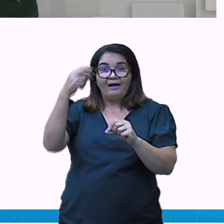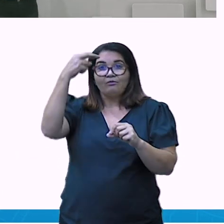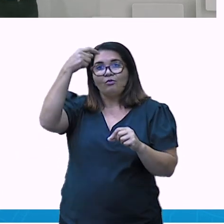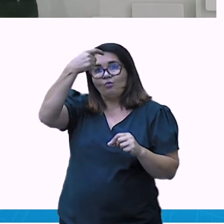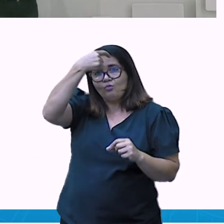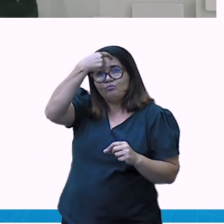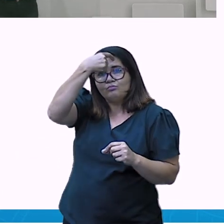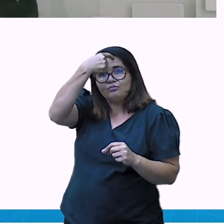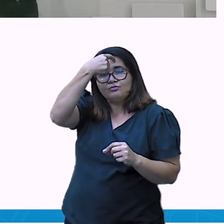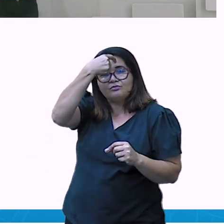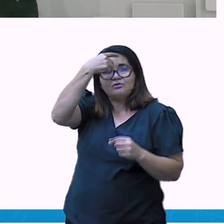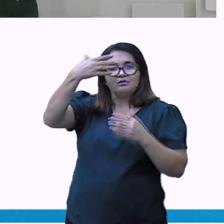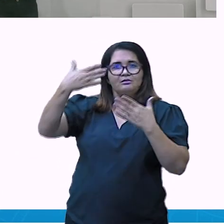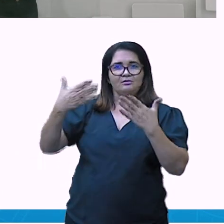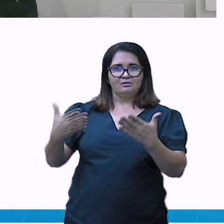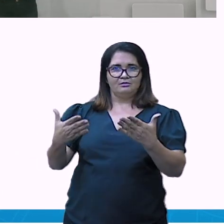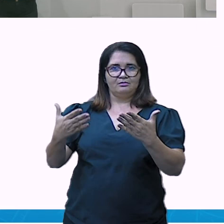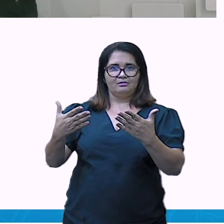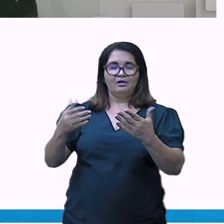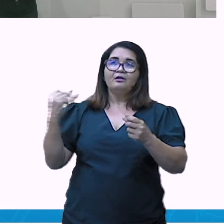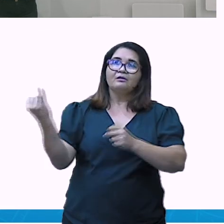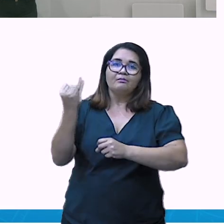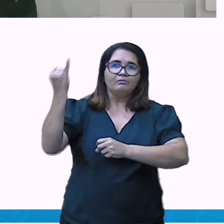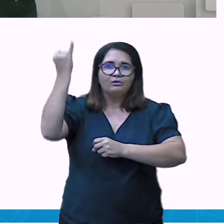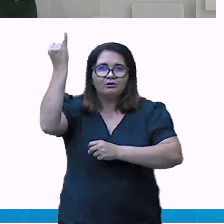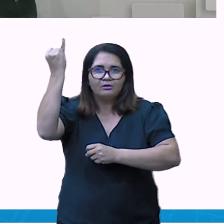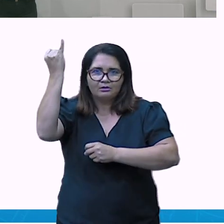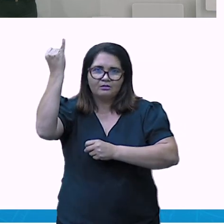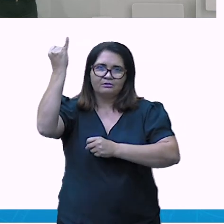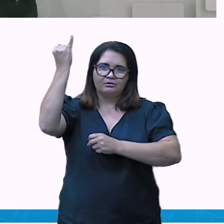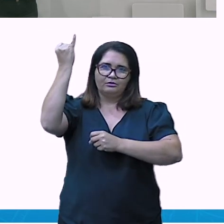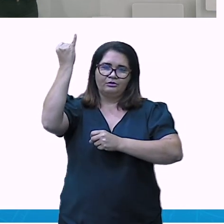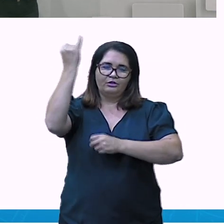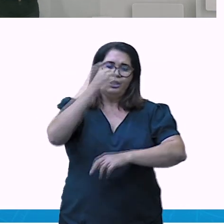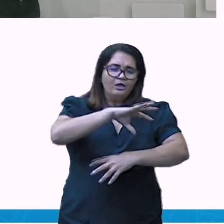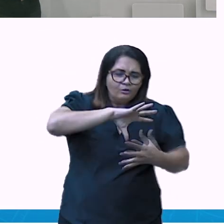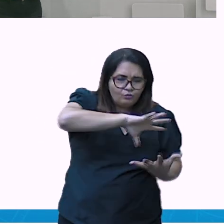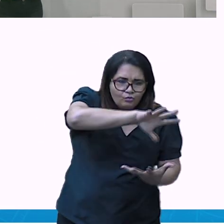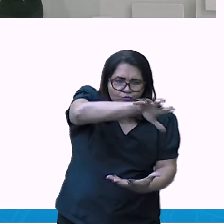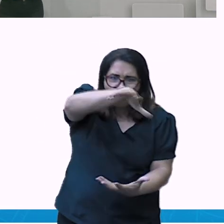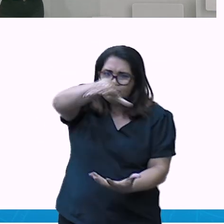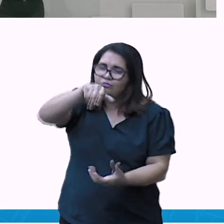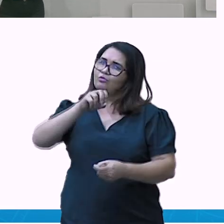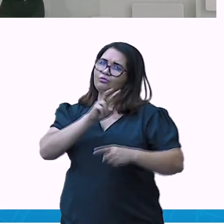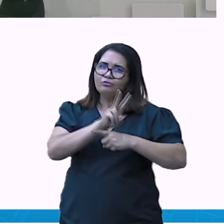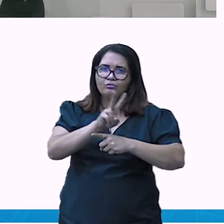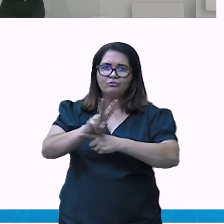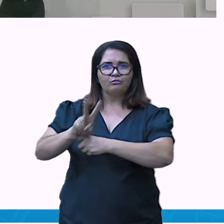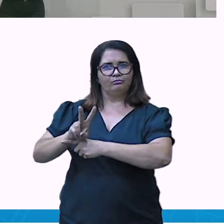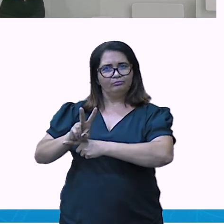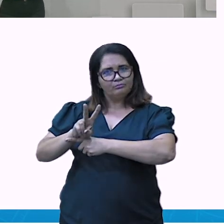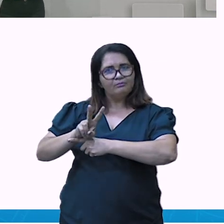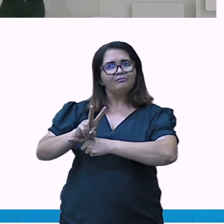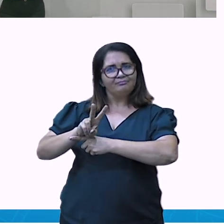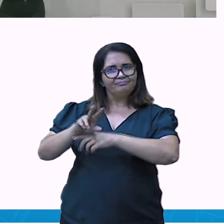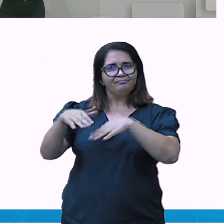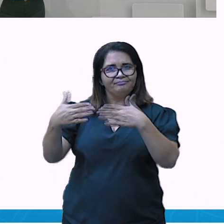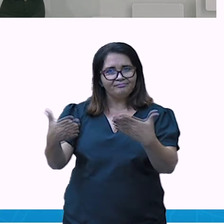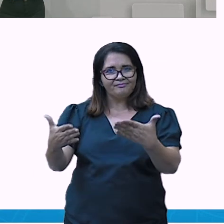PET, é produzido um par de calçados.